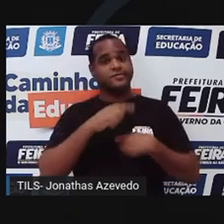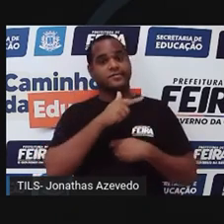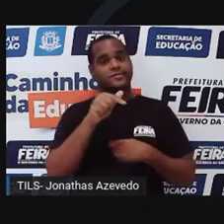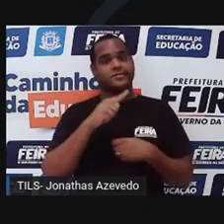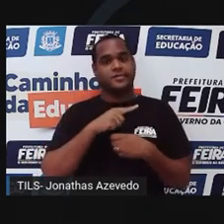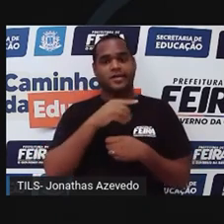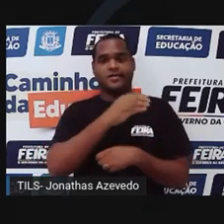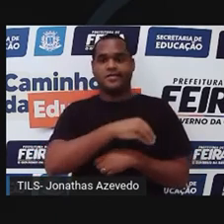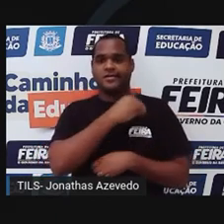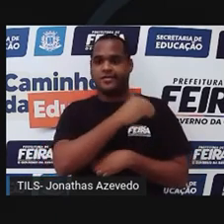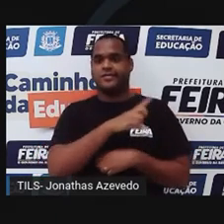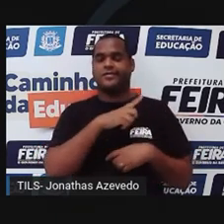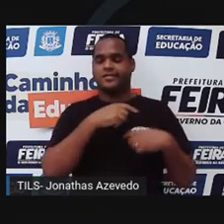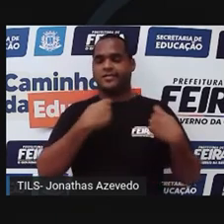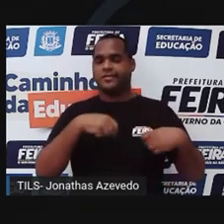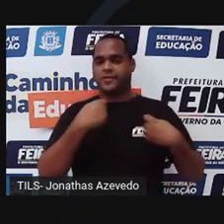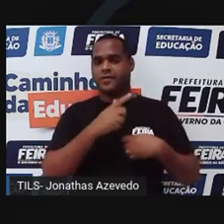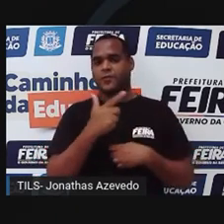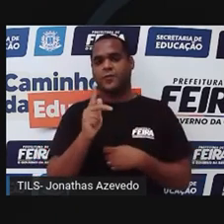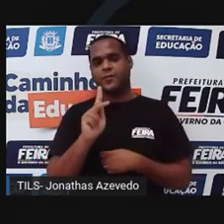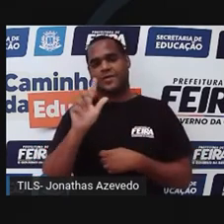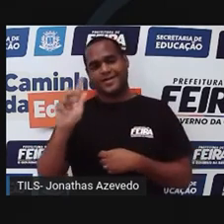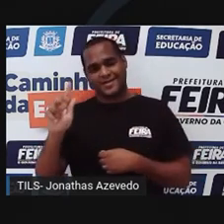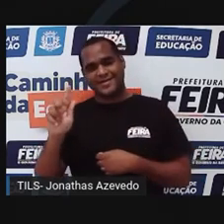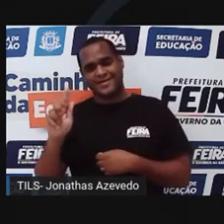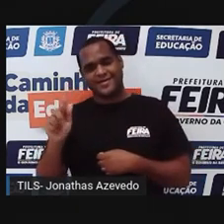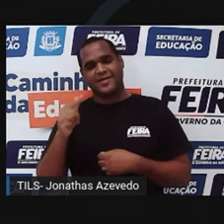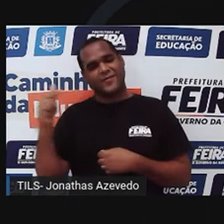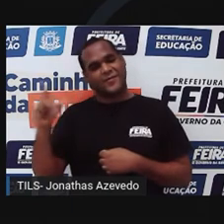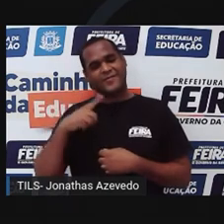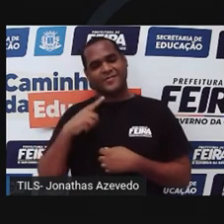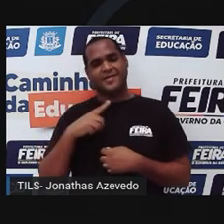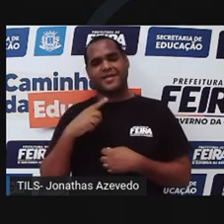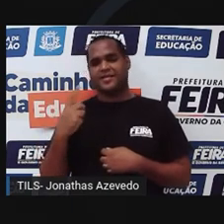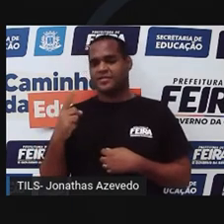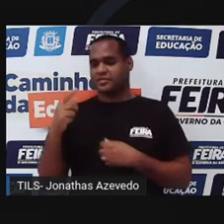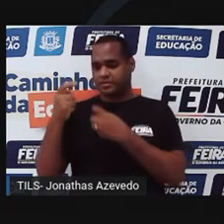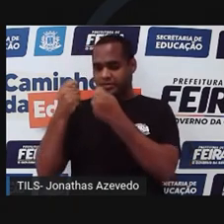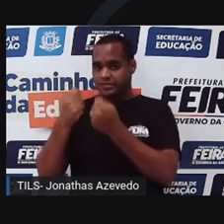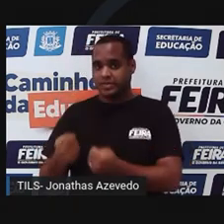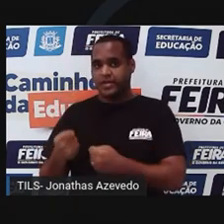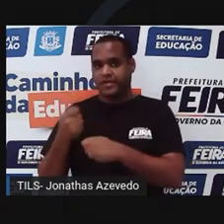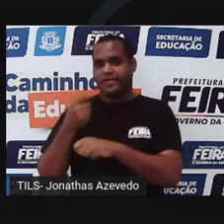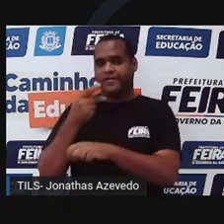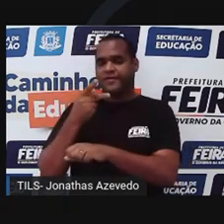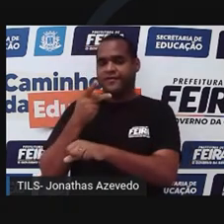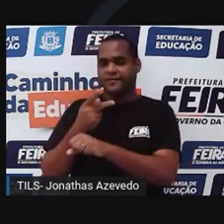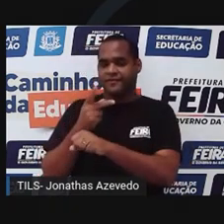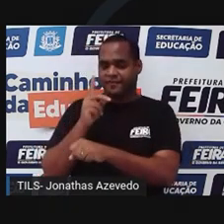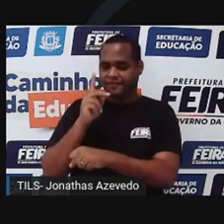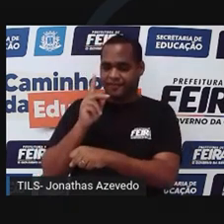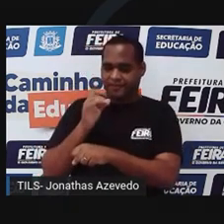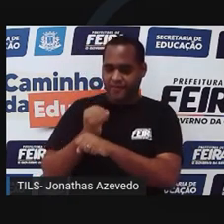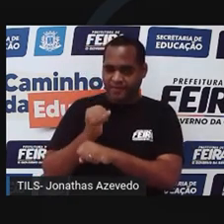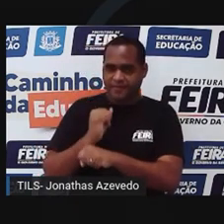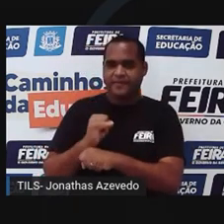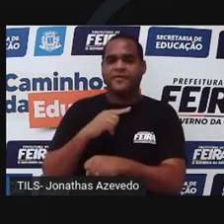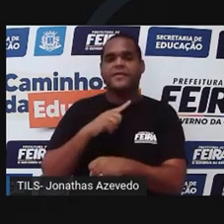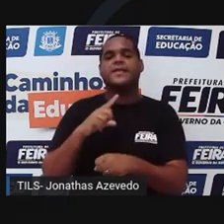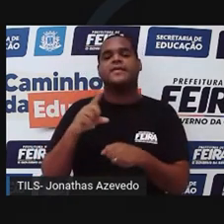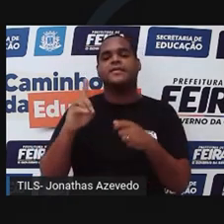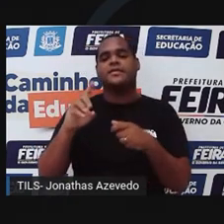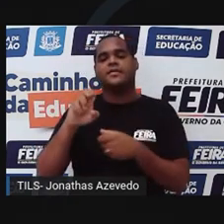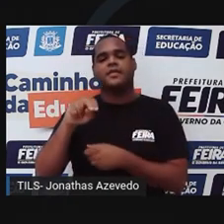mais algodão para conseguirmos um quilo do que de chumbo. Isso ocorre porque as moléculas de chumbo estão